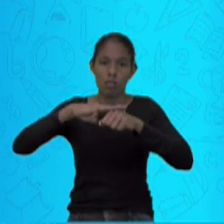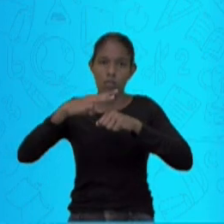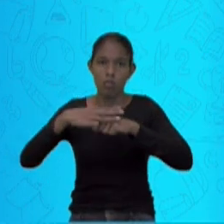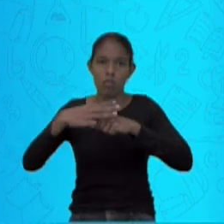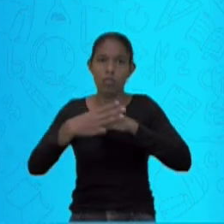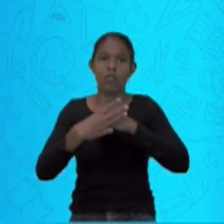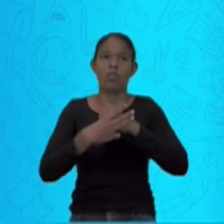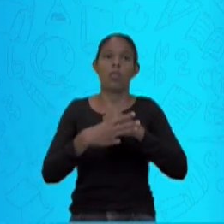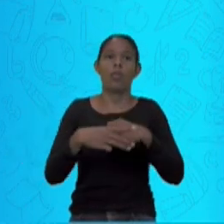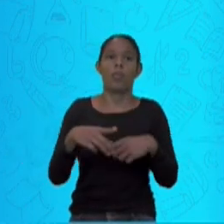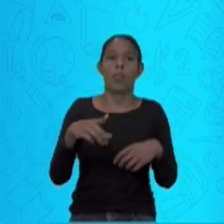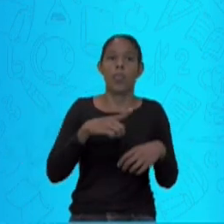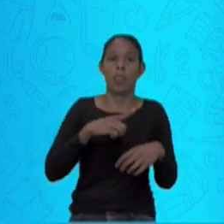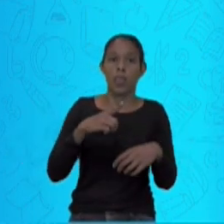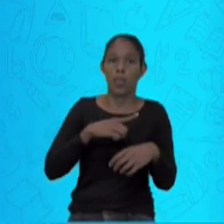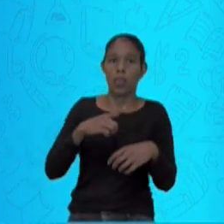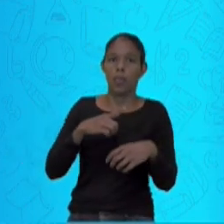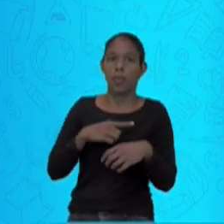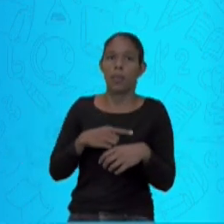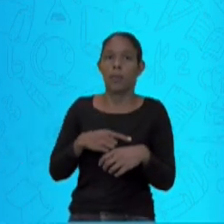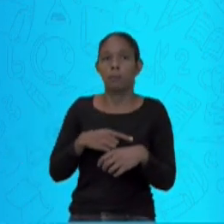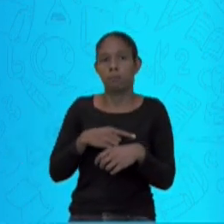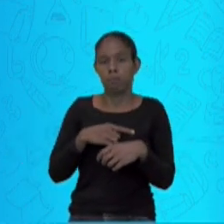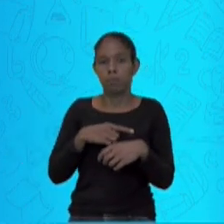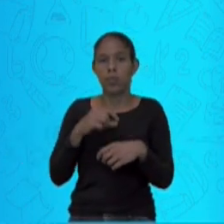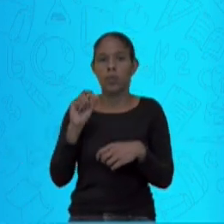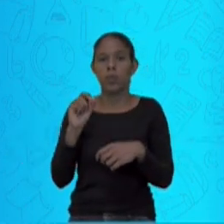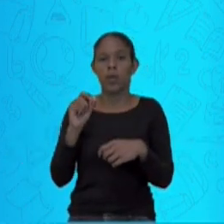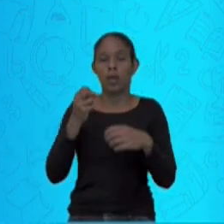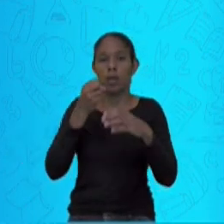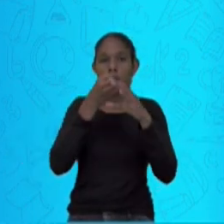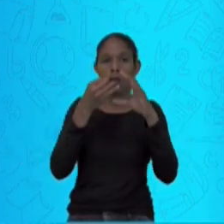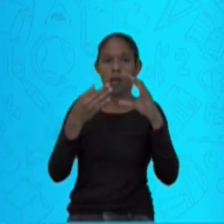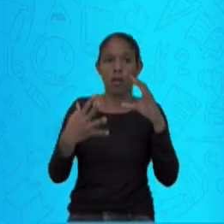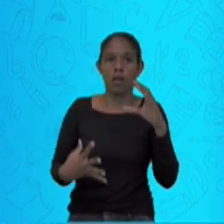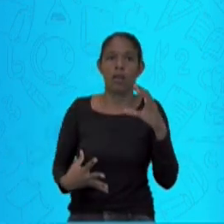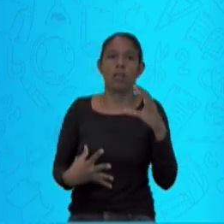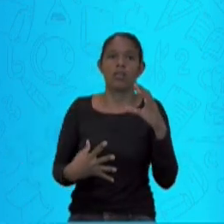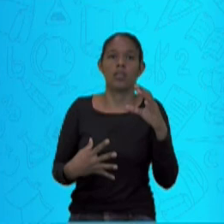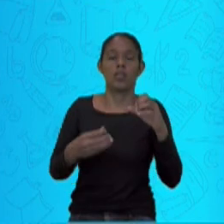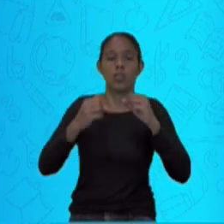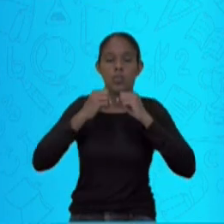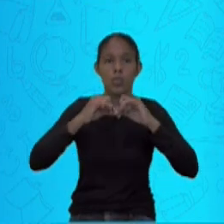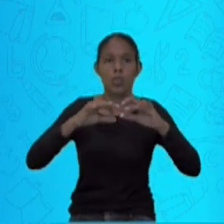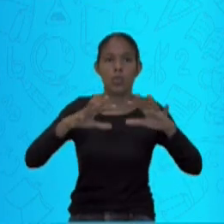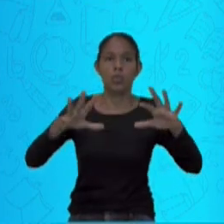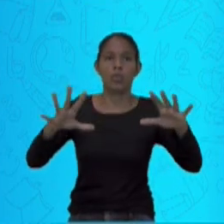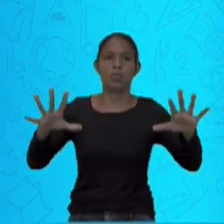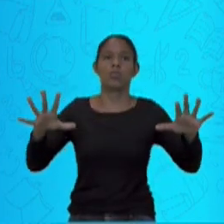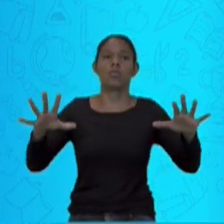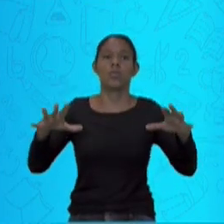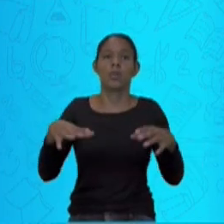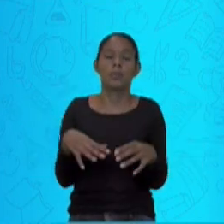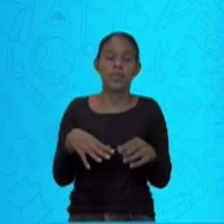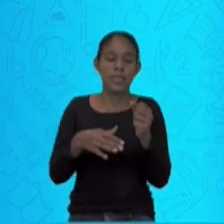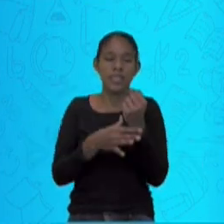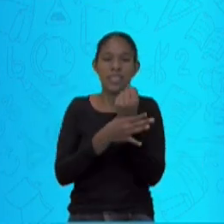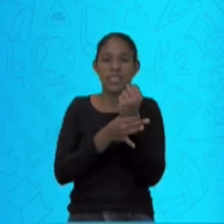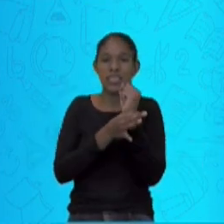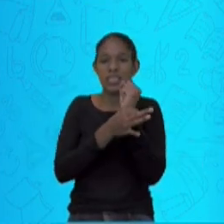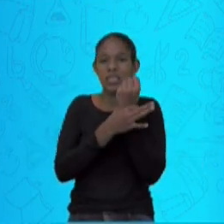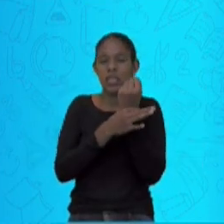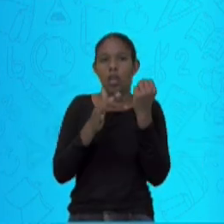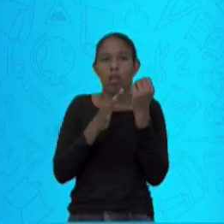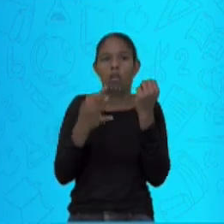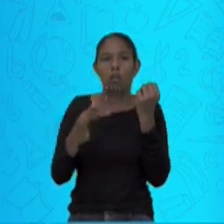associada à artralgia, que é dor nas articulações, tendo como consequência a redução da produtividade e da